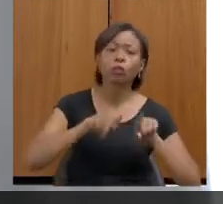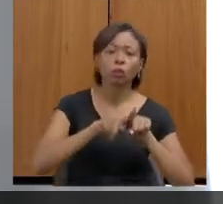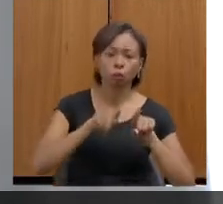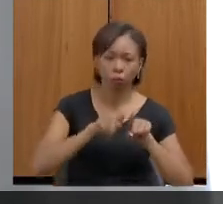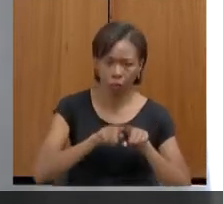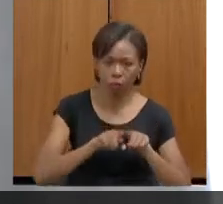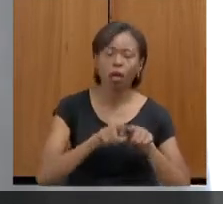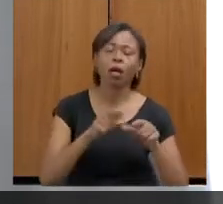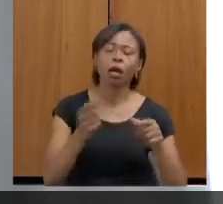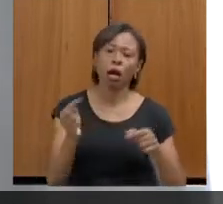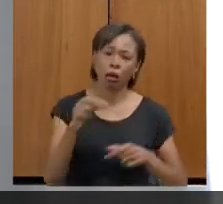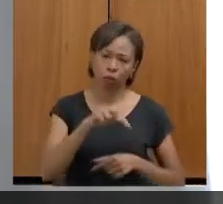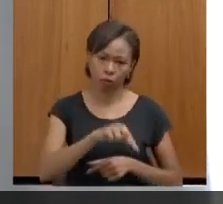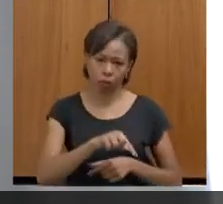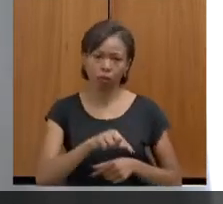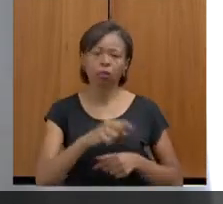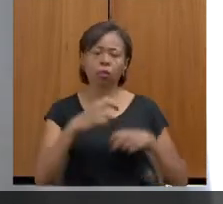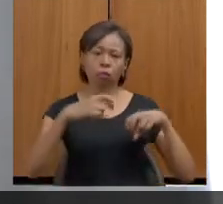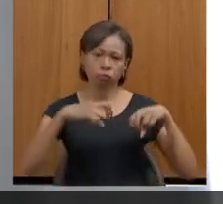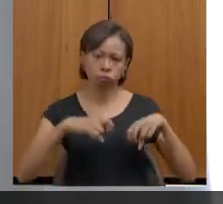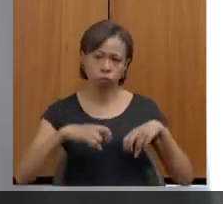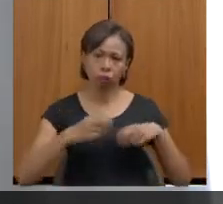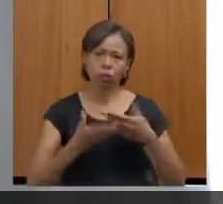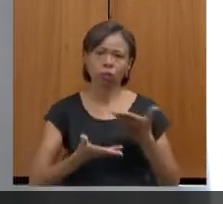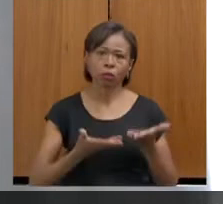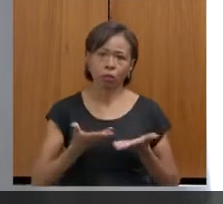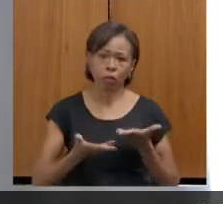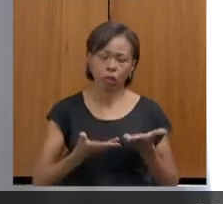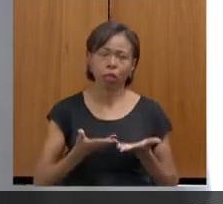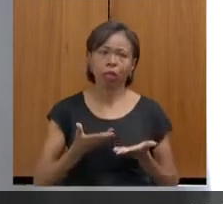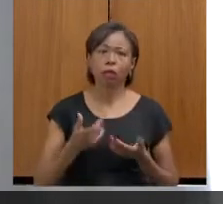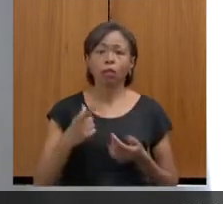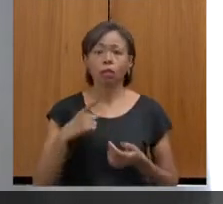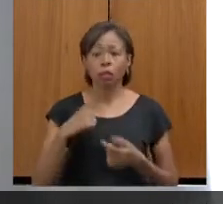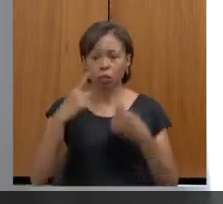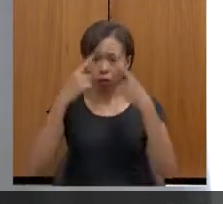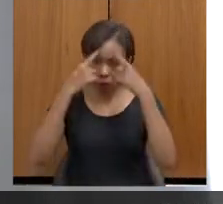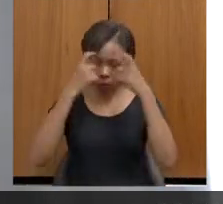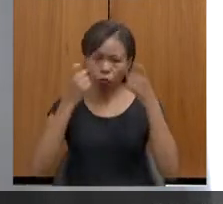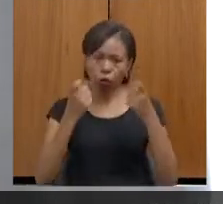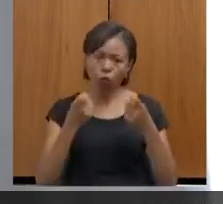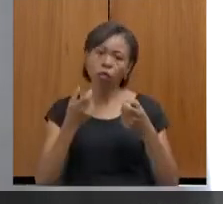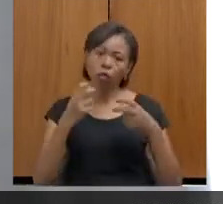reservado para a mulher poder relatar a violência que ela sofreu.